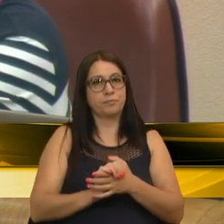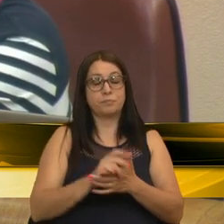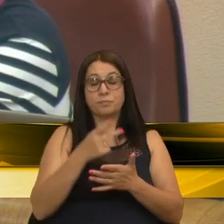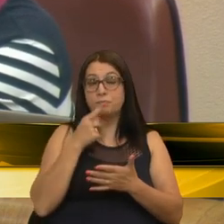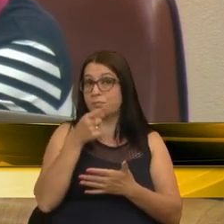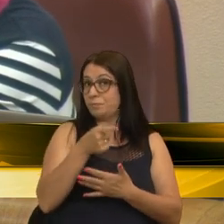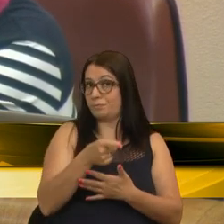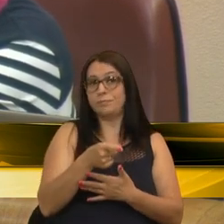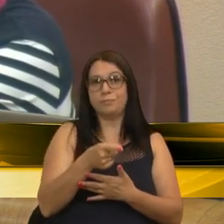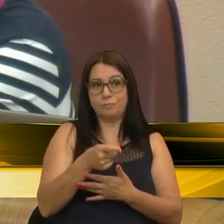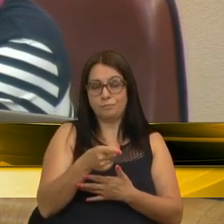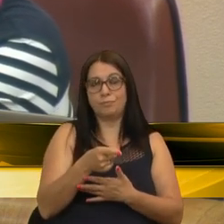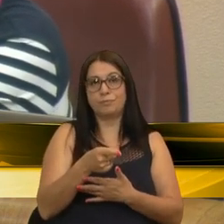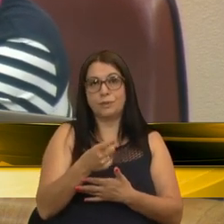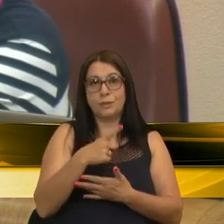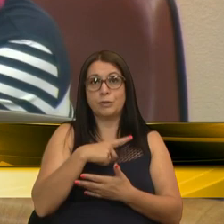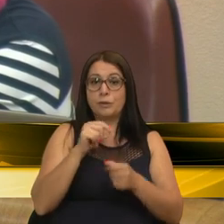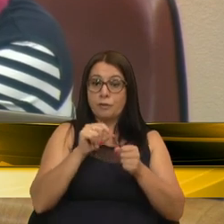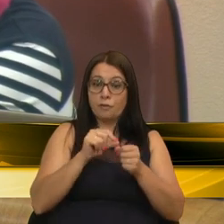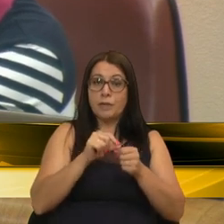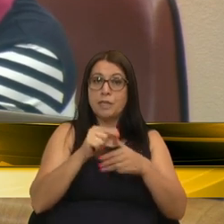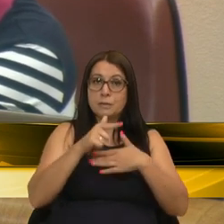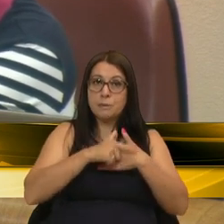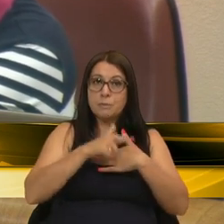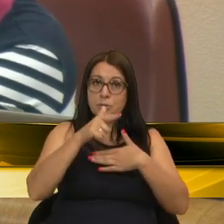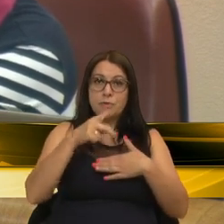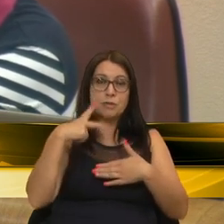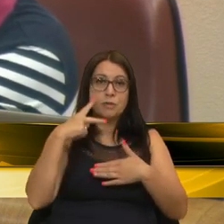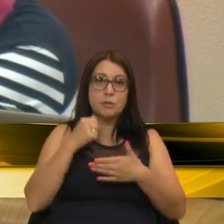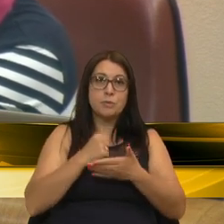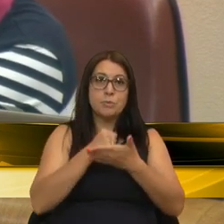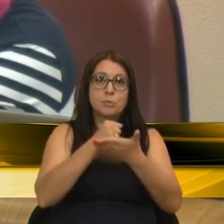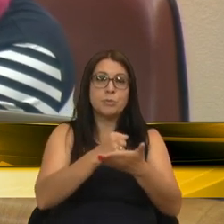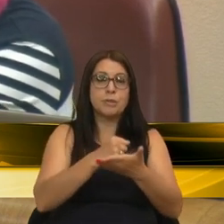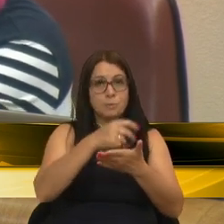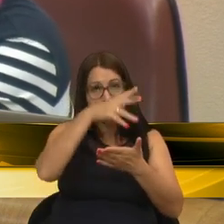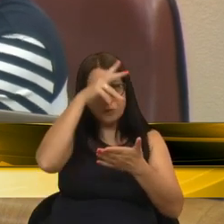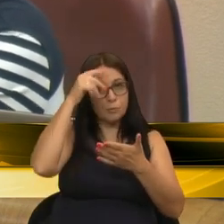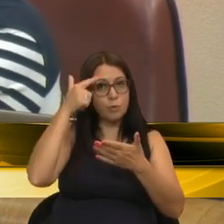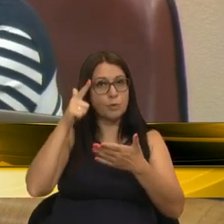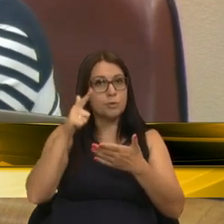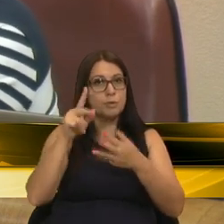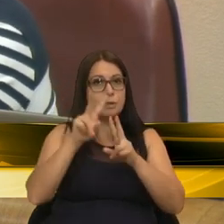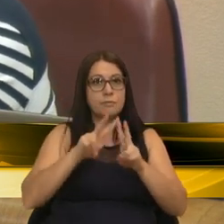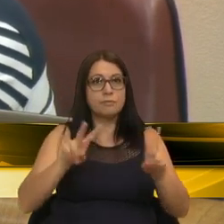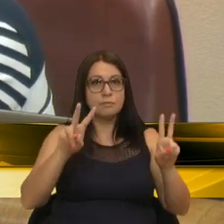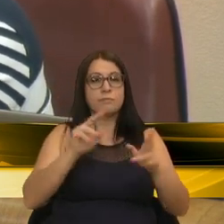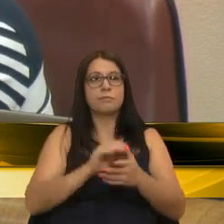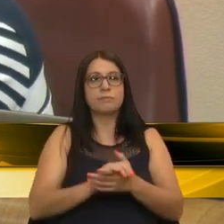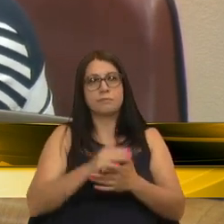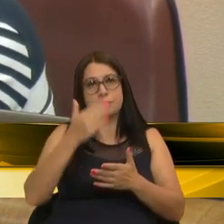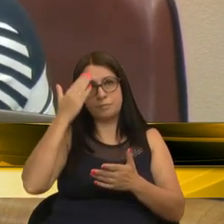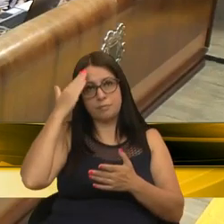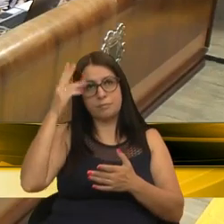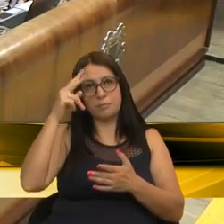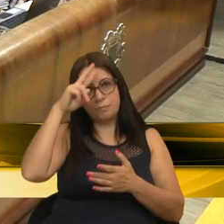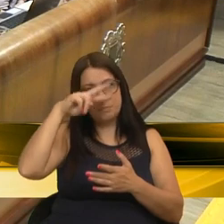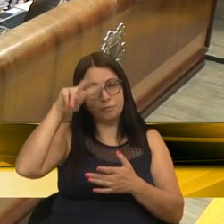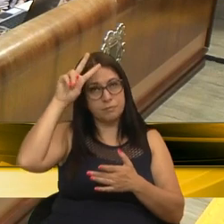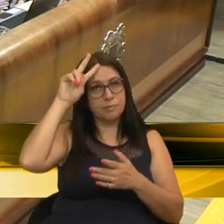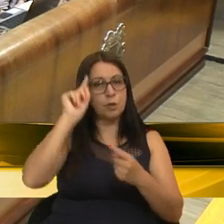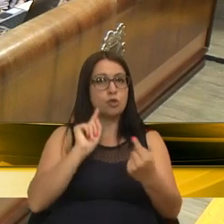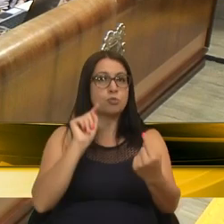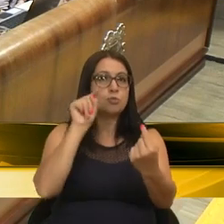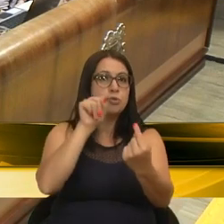que é isso, né? O senhor cumpre uma função de vereador que é justamente auxiliar o Poder Executivo naquilo que ele não está tendo os olhos. Muito obrigado, vereador Edson. E o